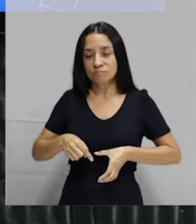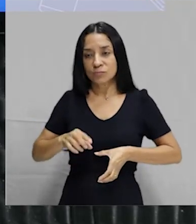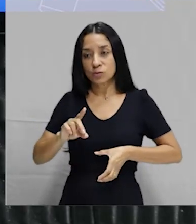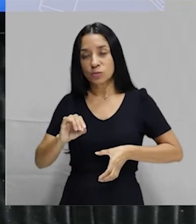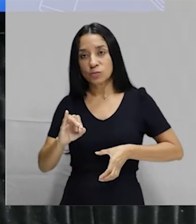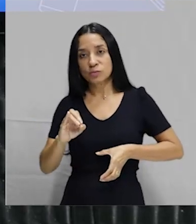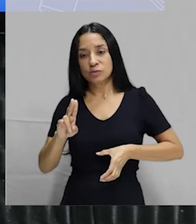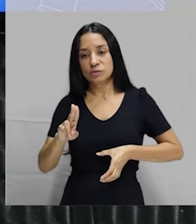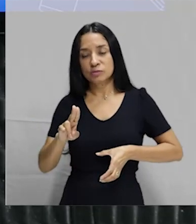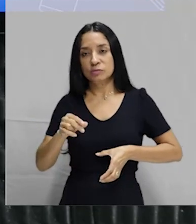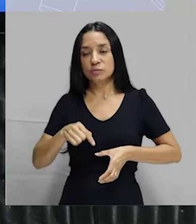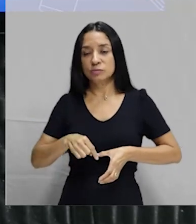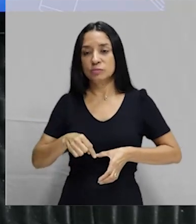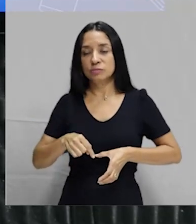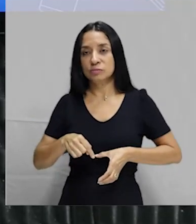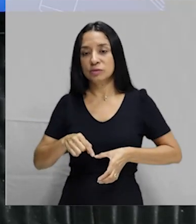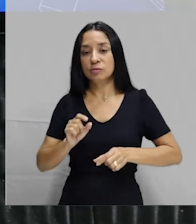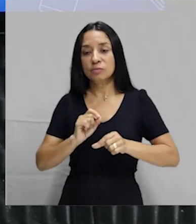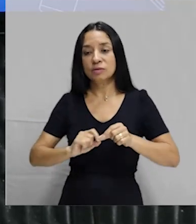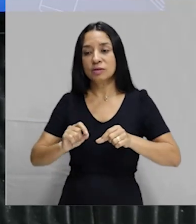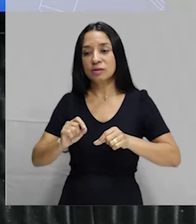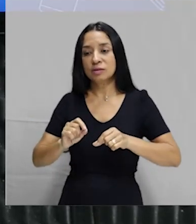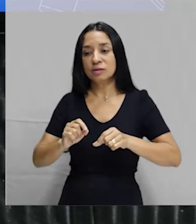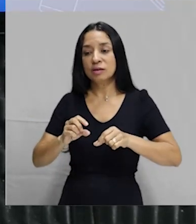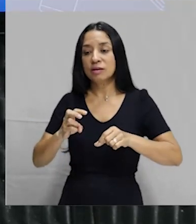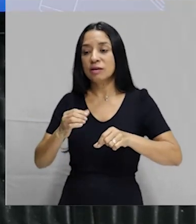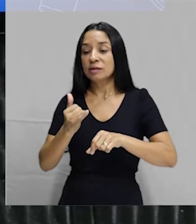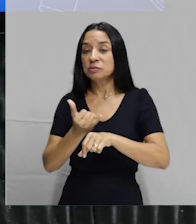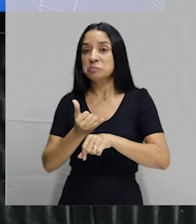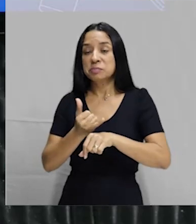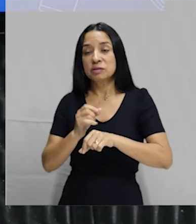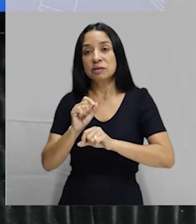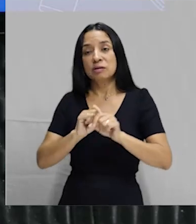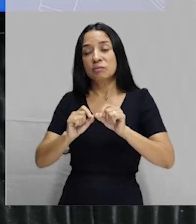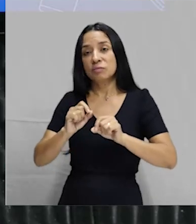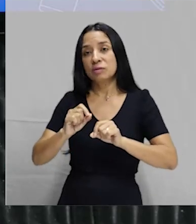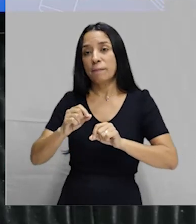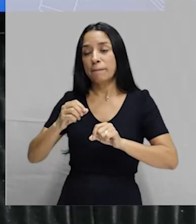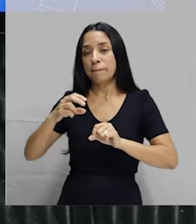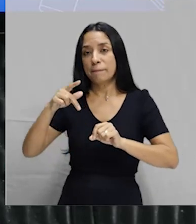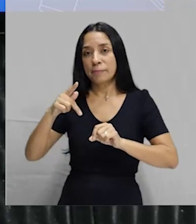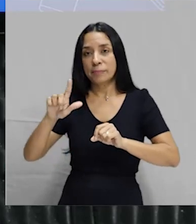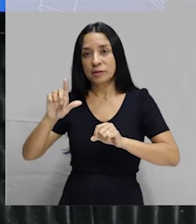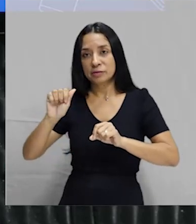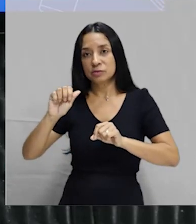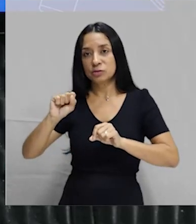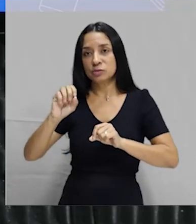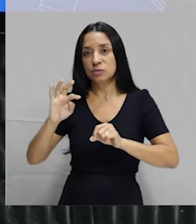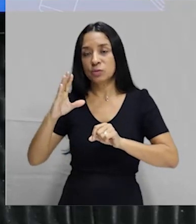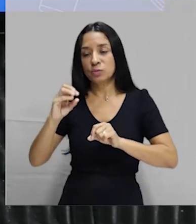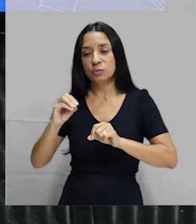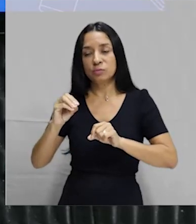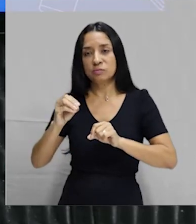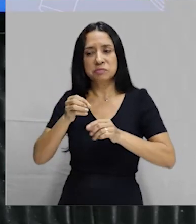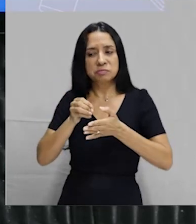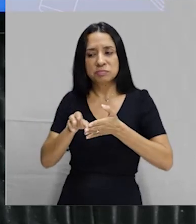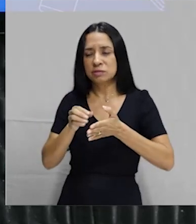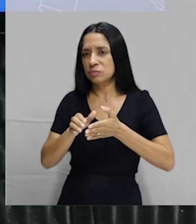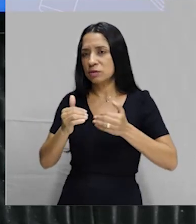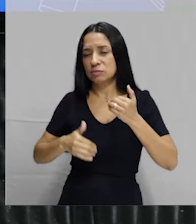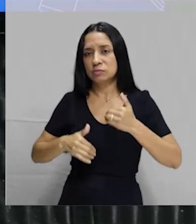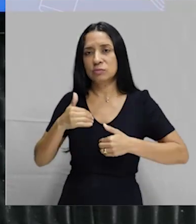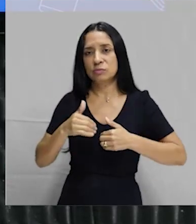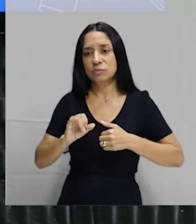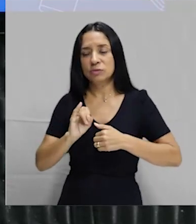aqui, esse mecanismo aqui, ele é de metal e plástico. Então, ele não vai ser eliminado assim pelas células da mulher. Então, se